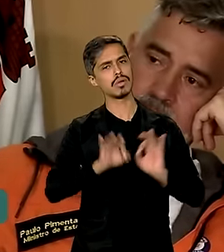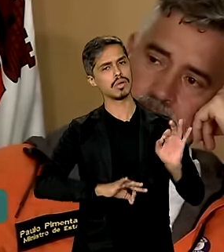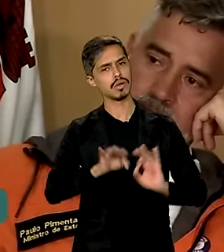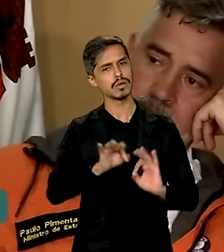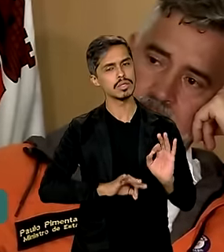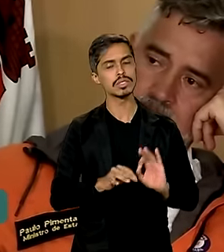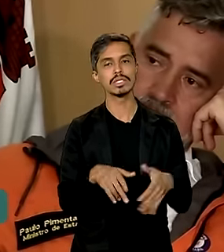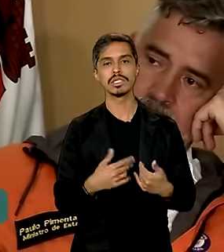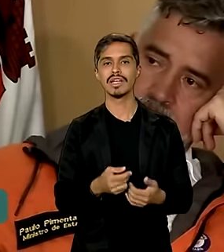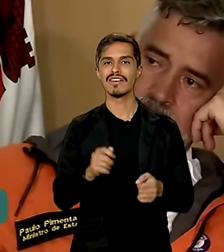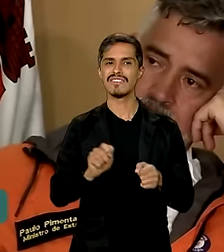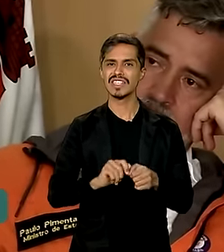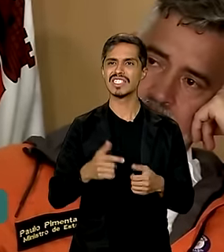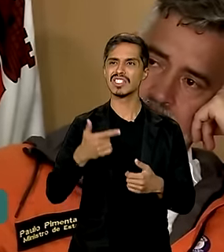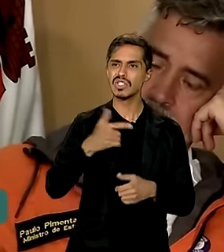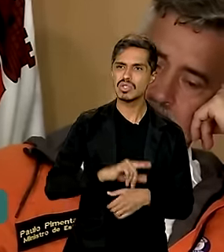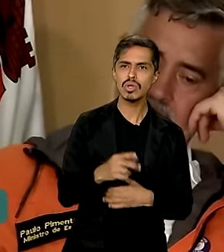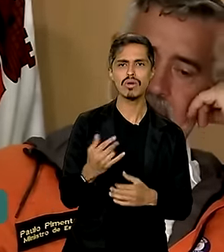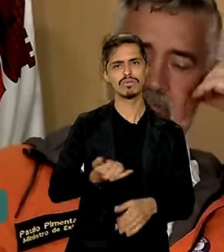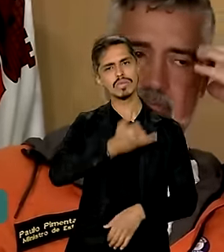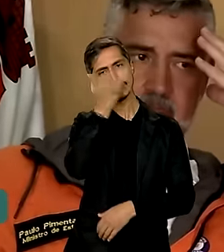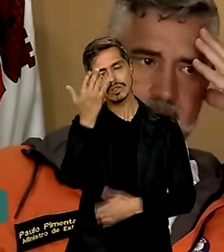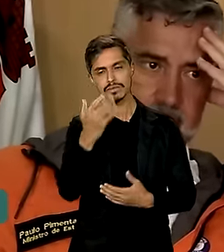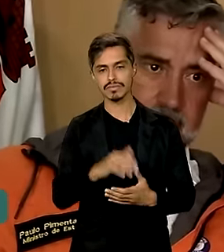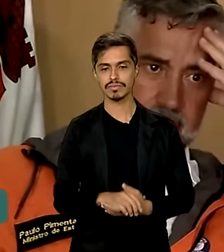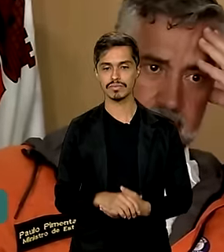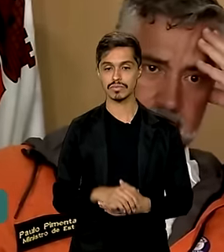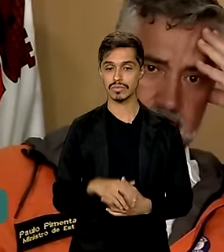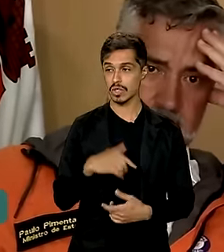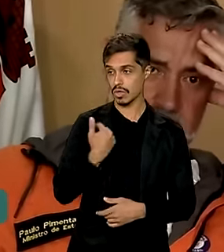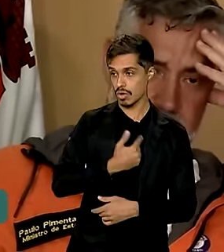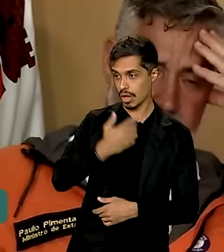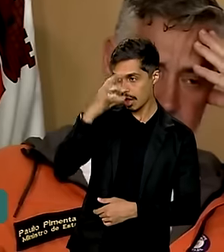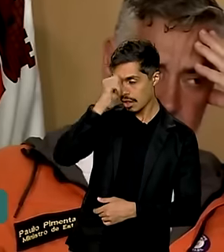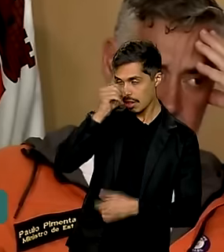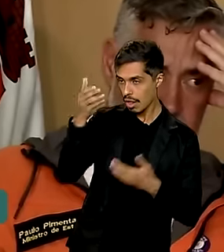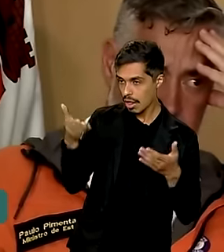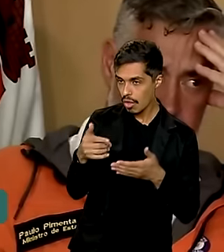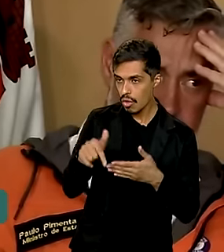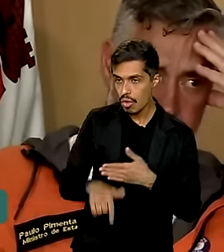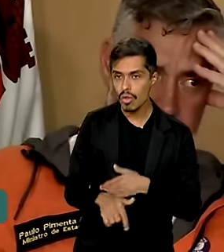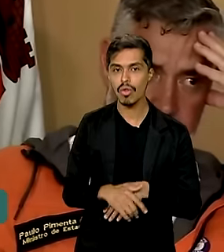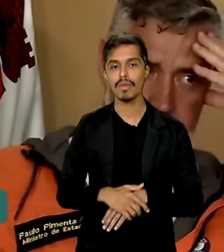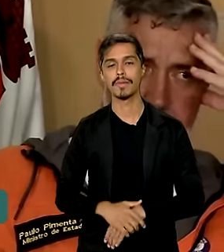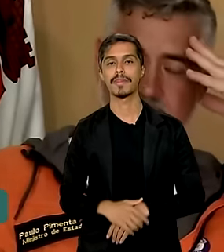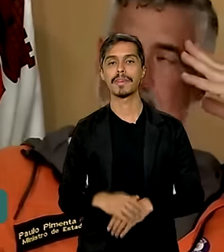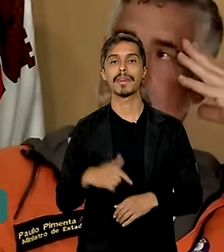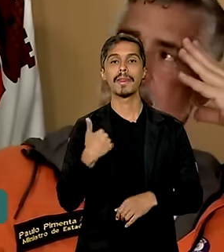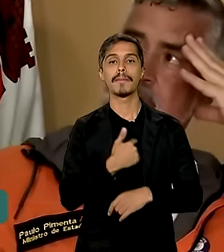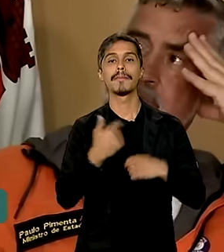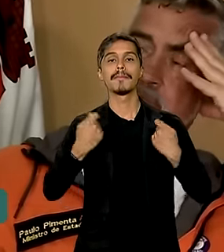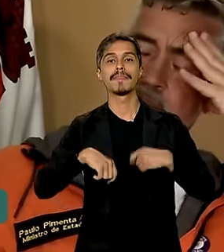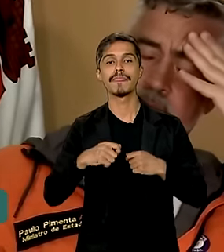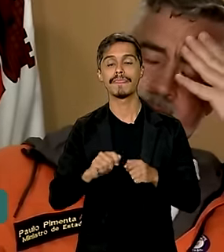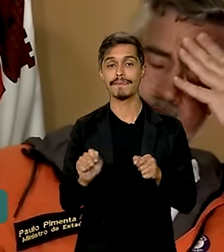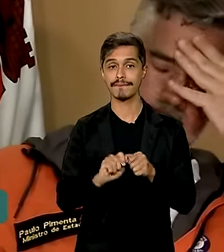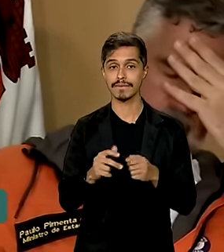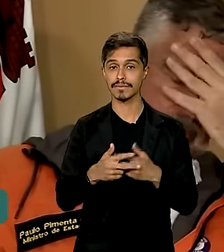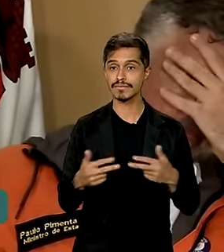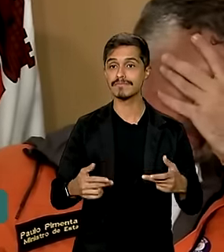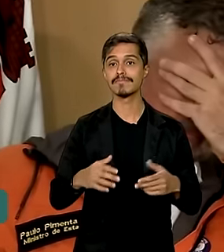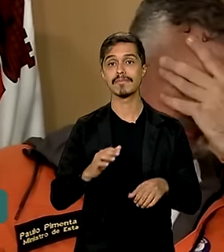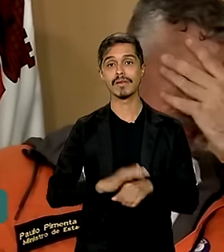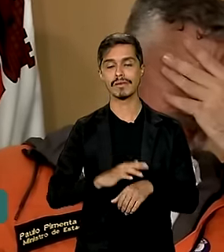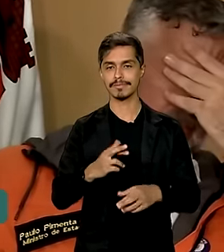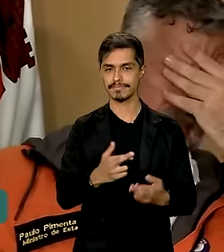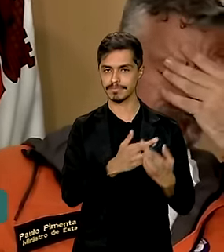para não repetir o desastre. A lição que a gente tira disso é que a gente vai ter que fazer as coisas com mais